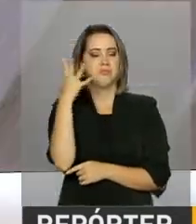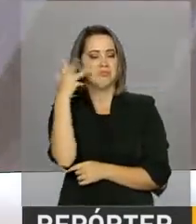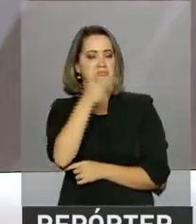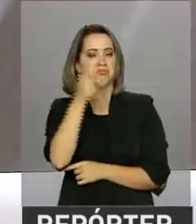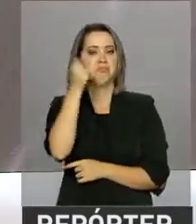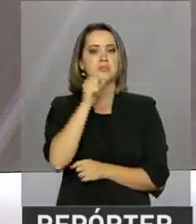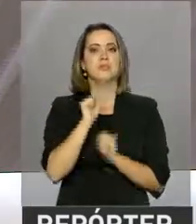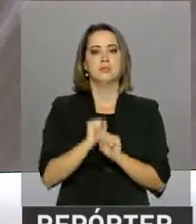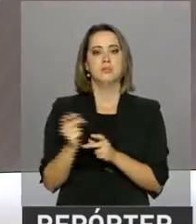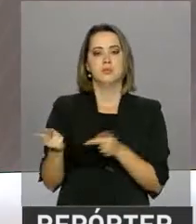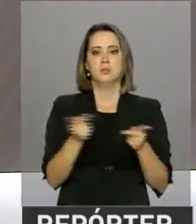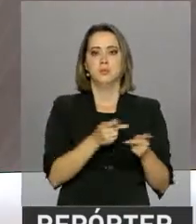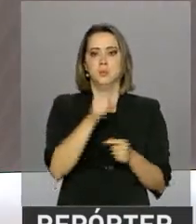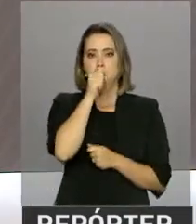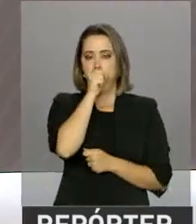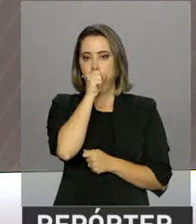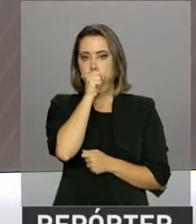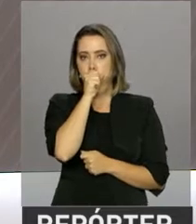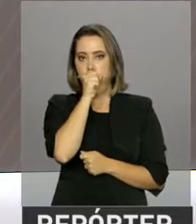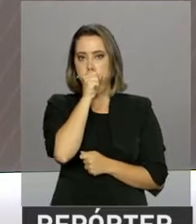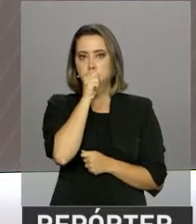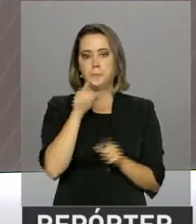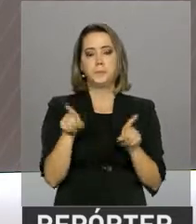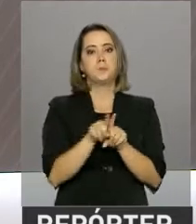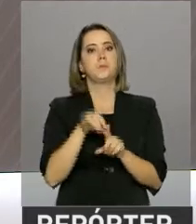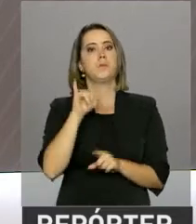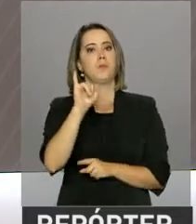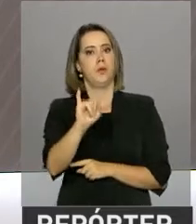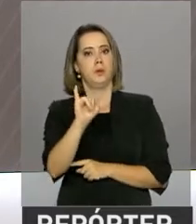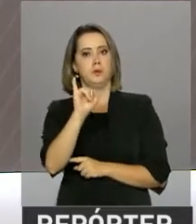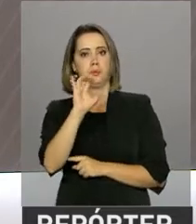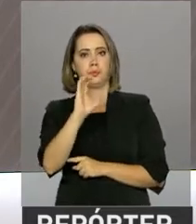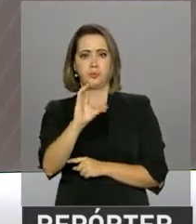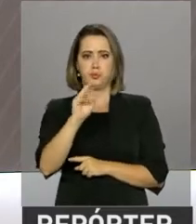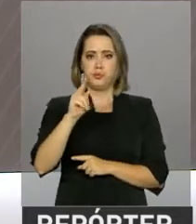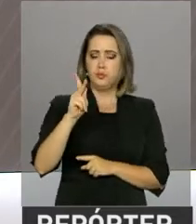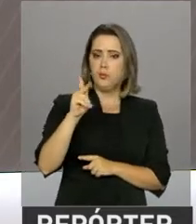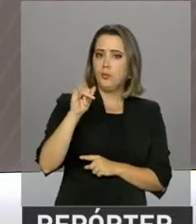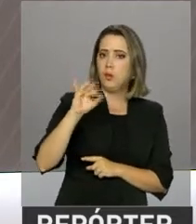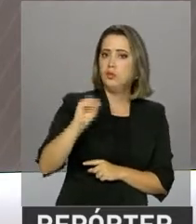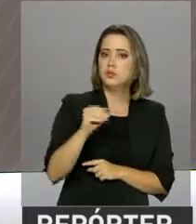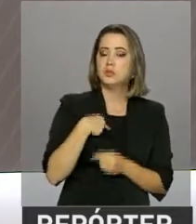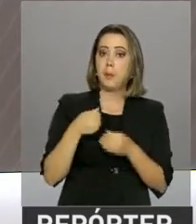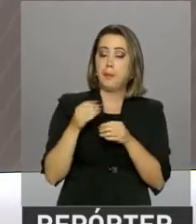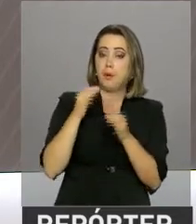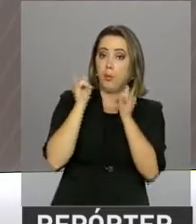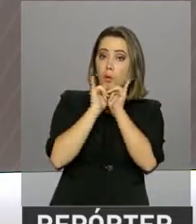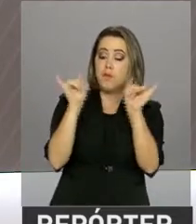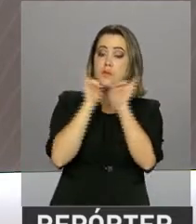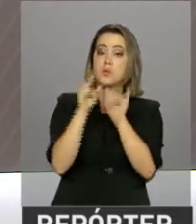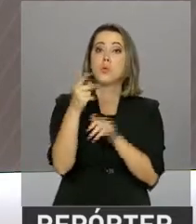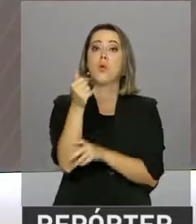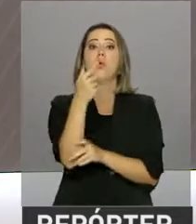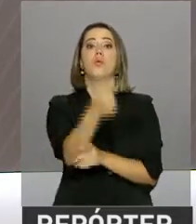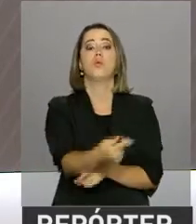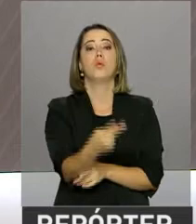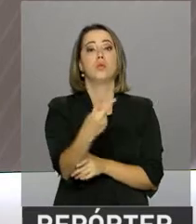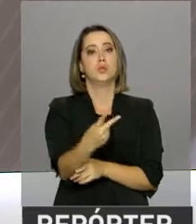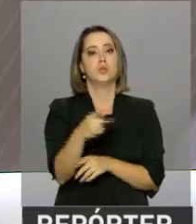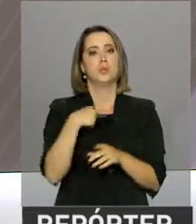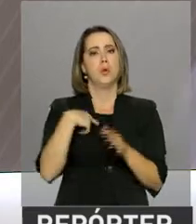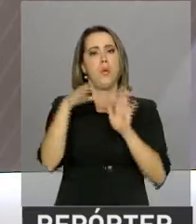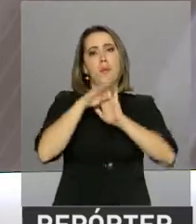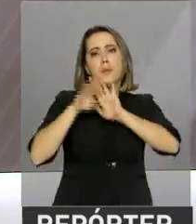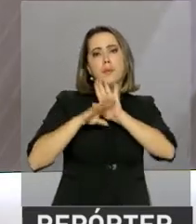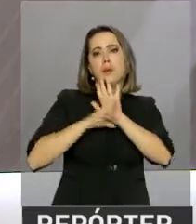visita. O Instituto Chico Mendes de Conservação da Biodiversidade publicou em 2012 um plano nacional para